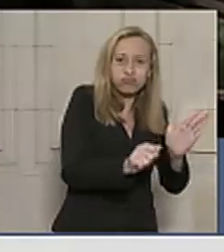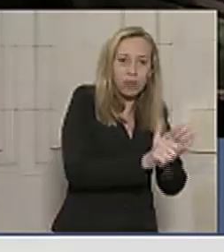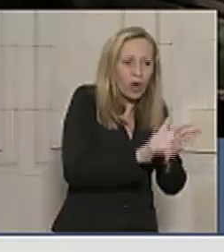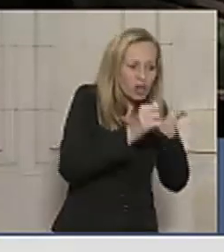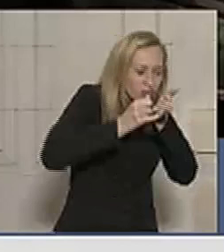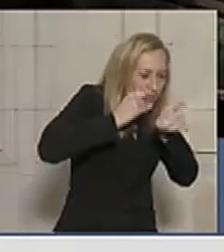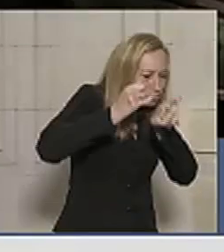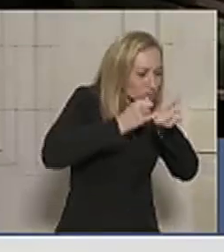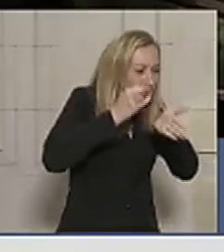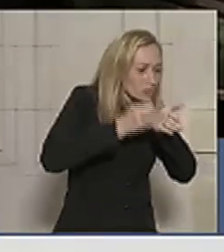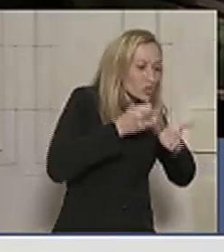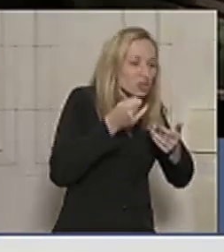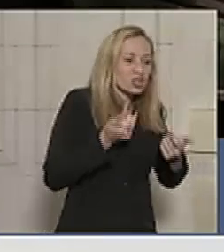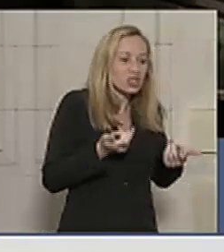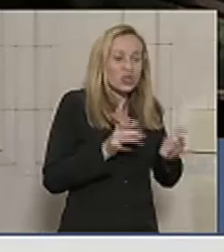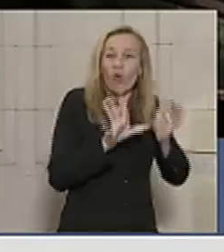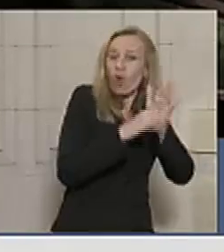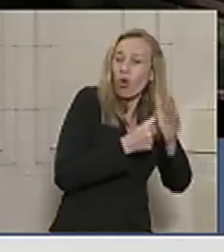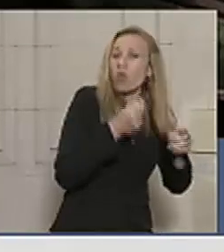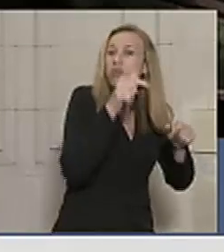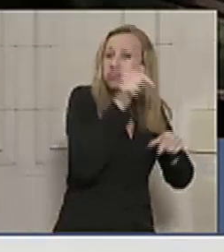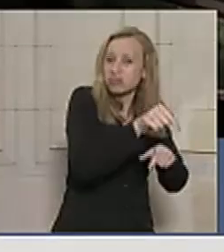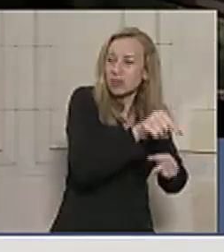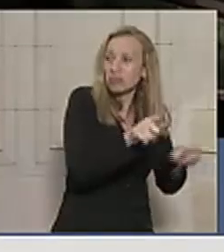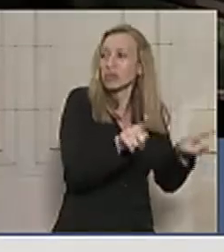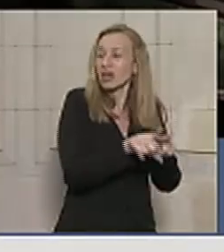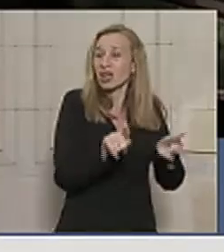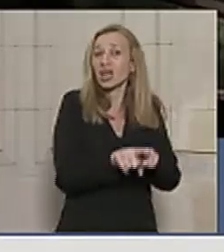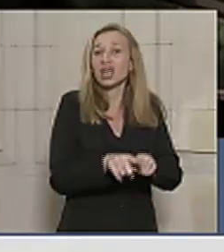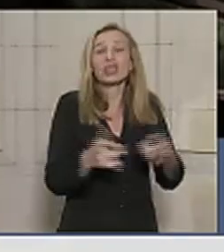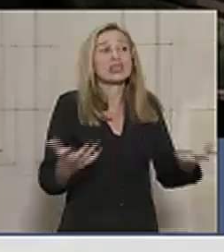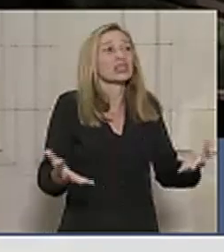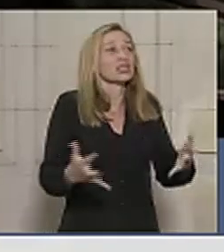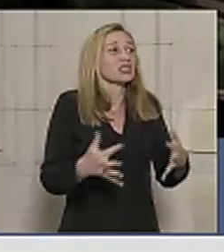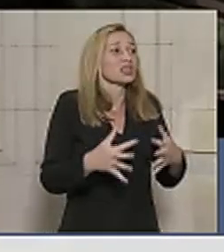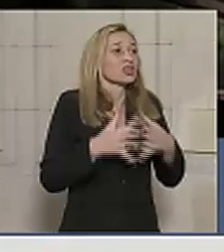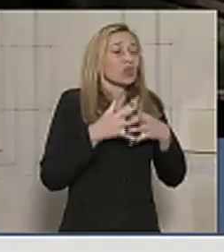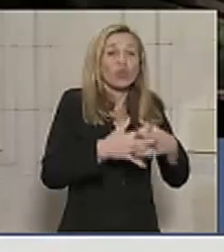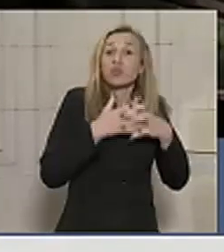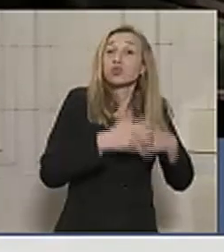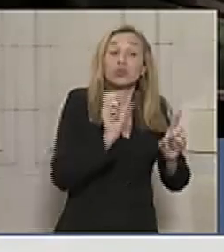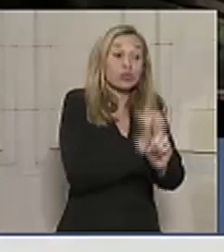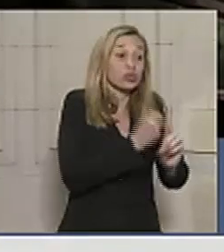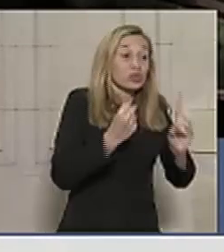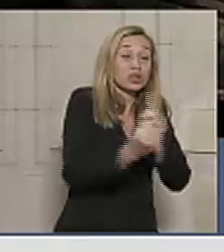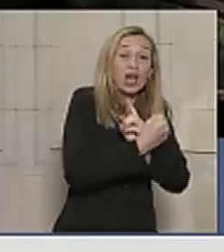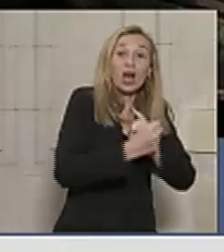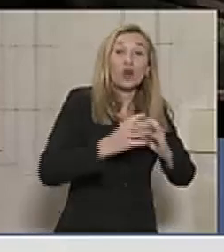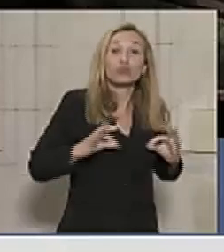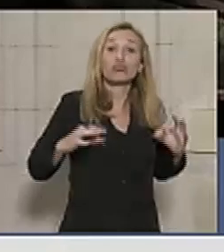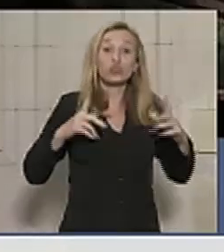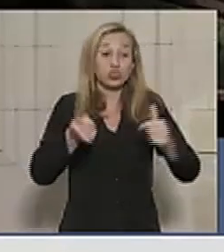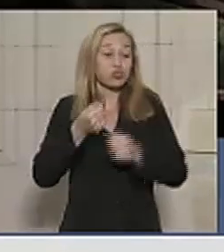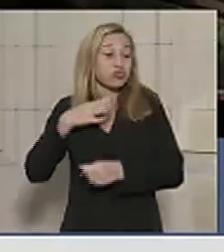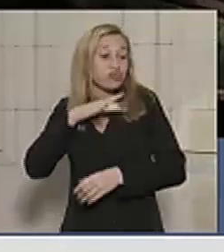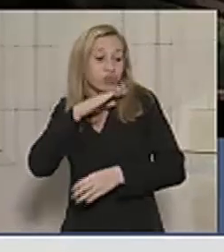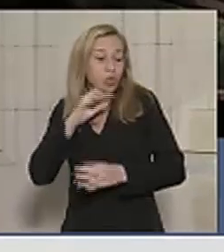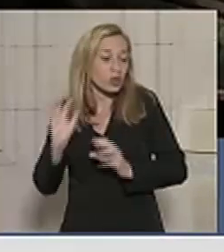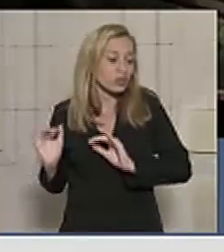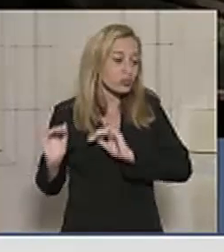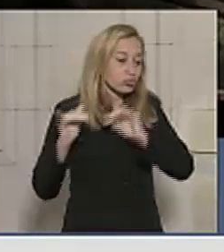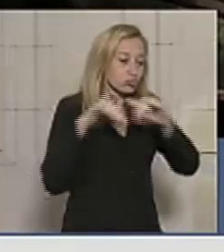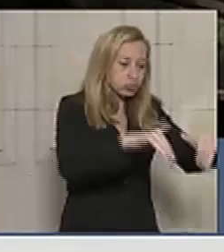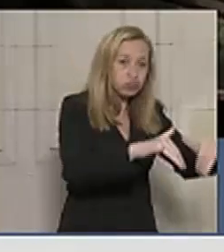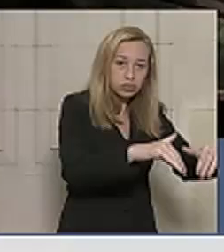com cometimento de delitos ali dentro, além de um caos social, porque todo o entorno ali do que se chama aldeia